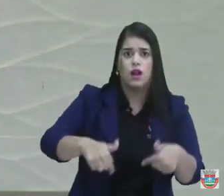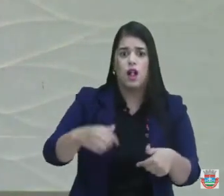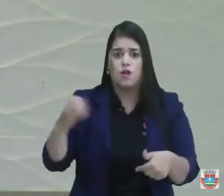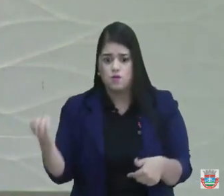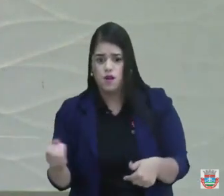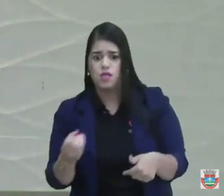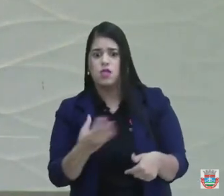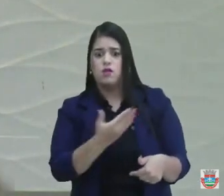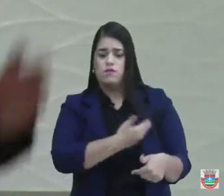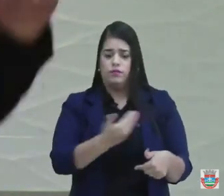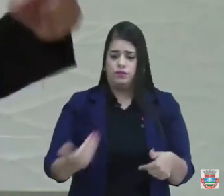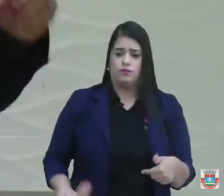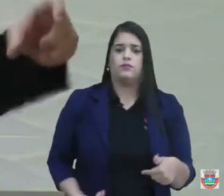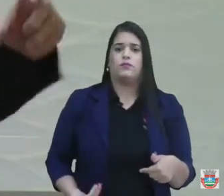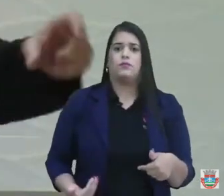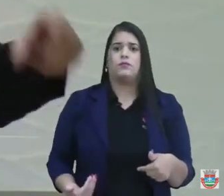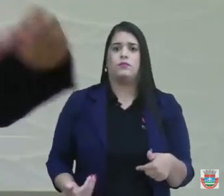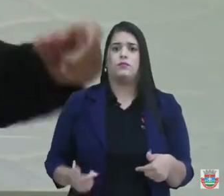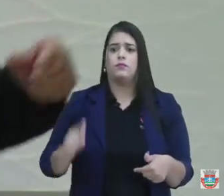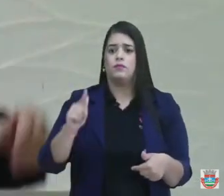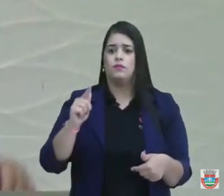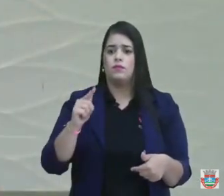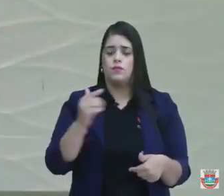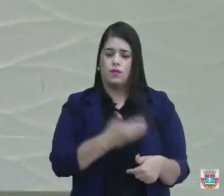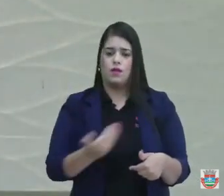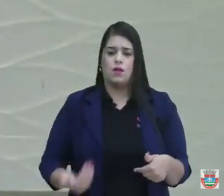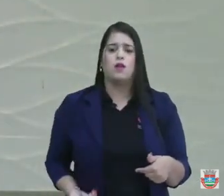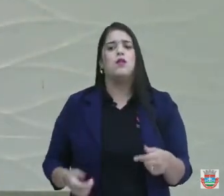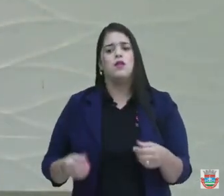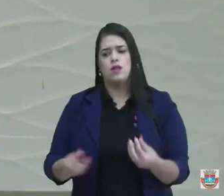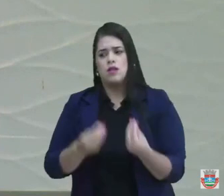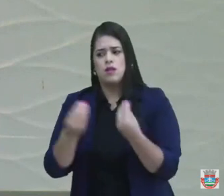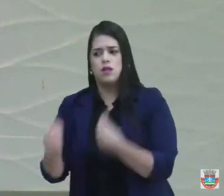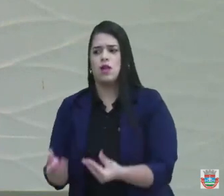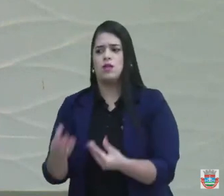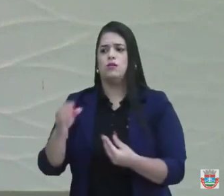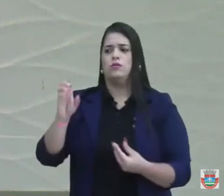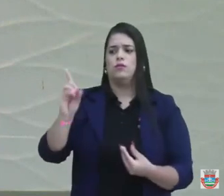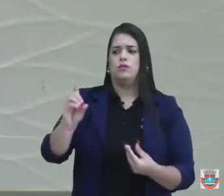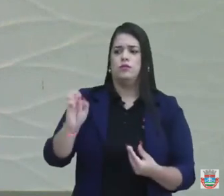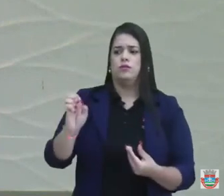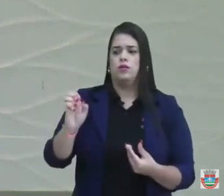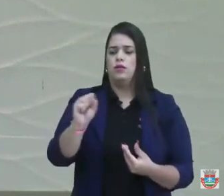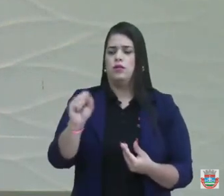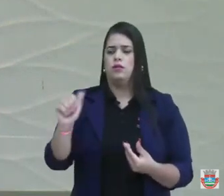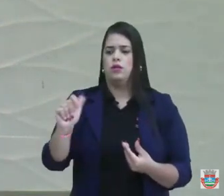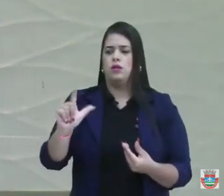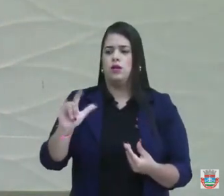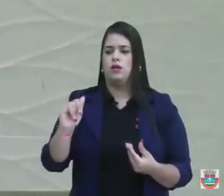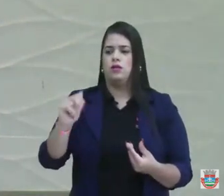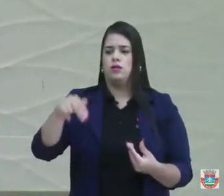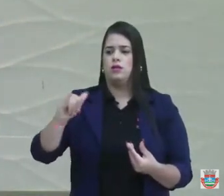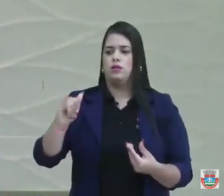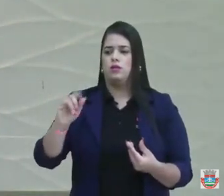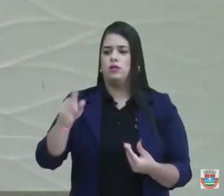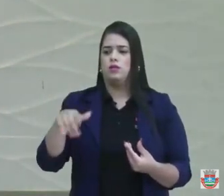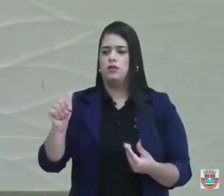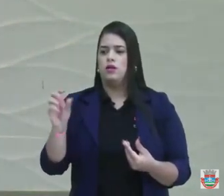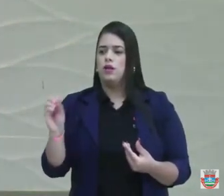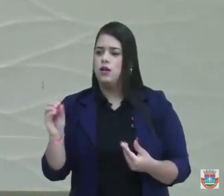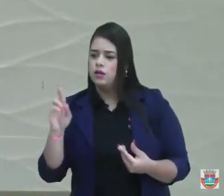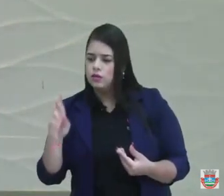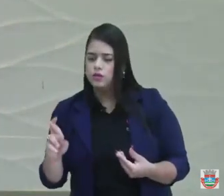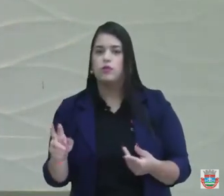de governadora, para que coloque alguns destalizadores também nessas localidades. Se decrei, perfurou vários poços.